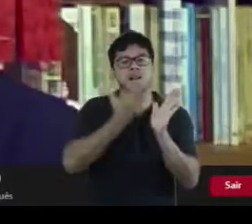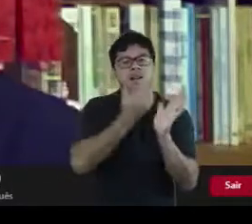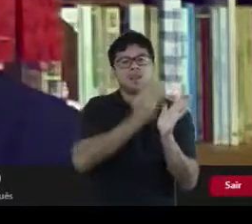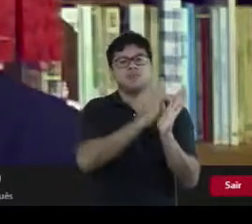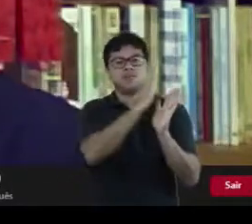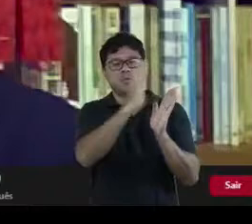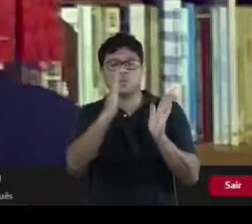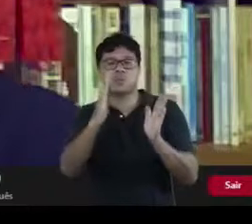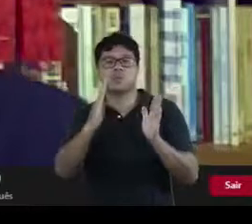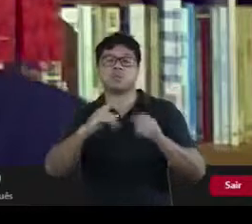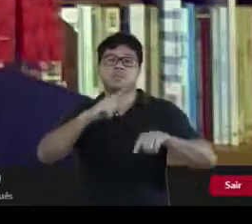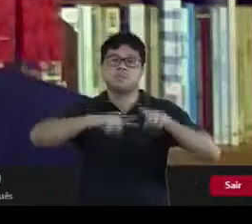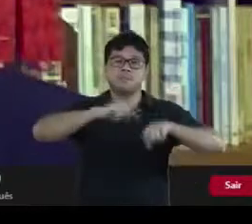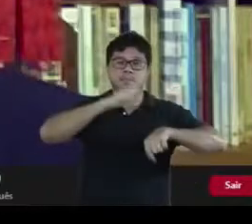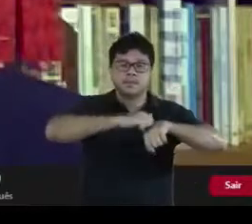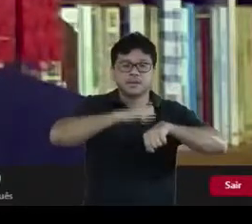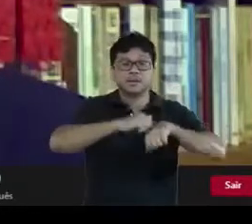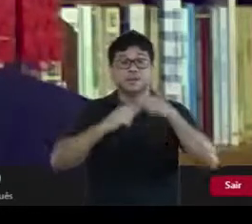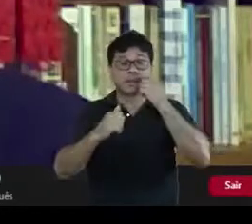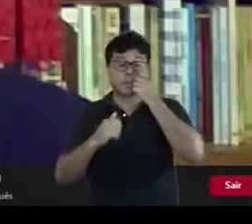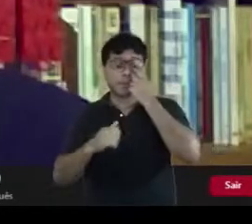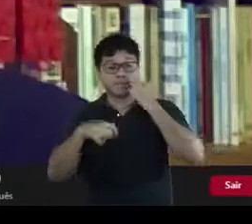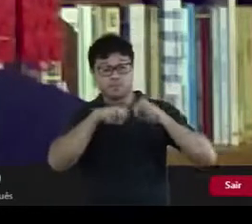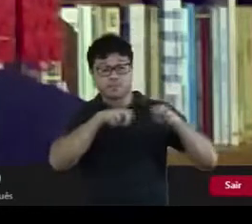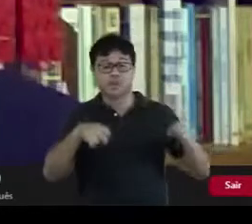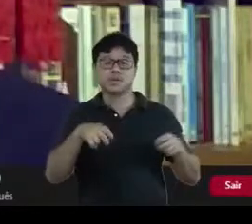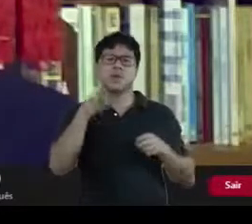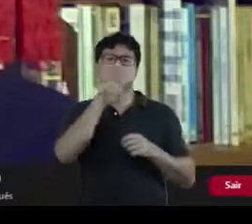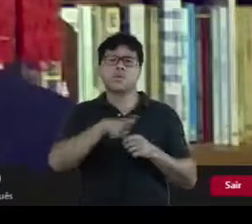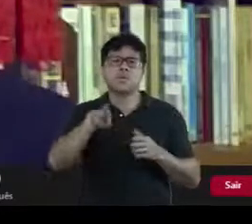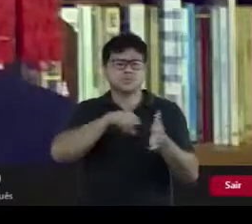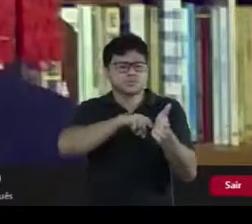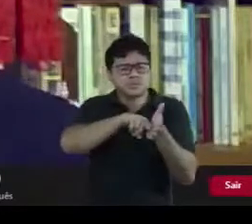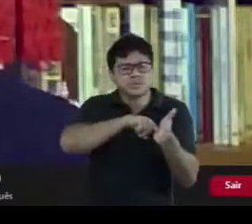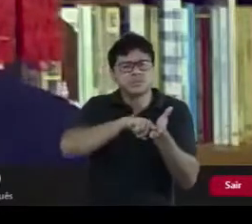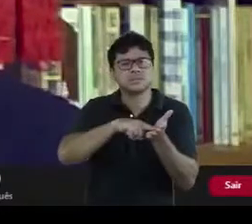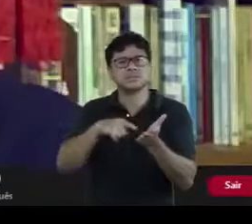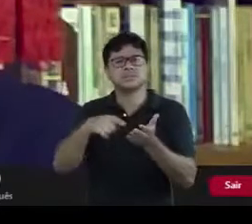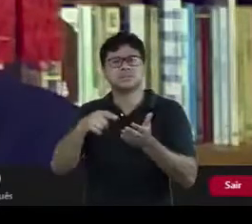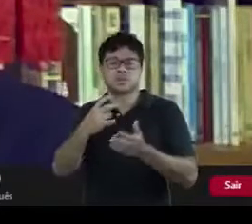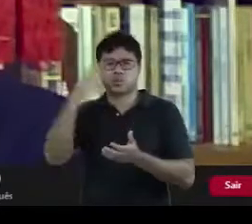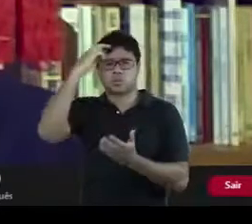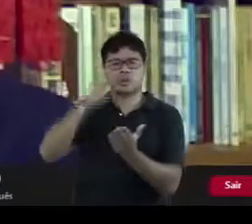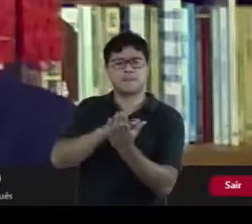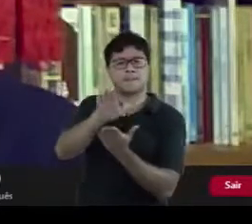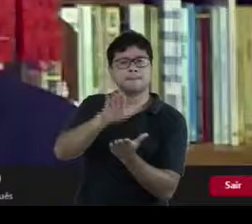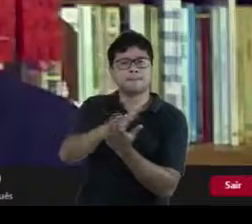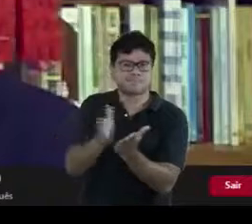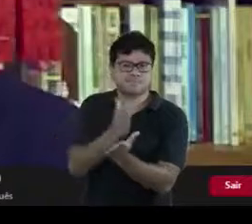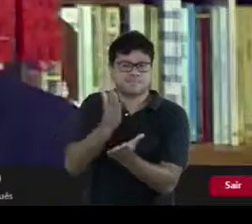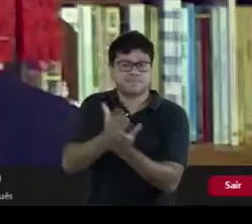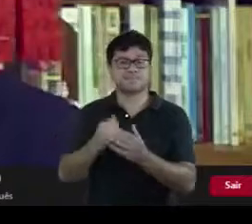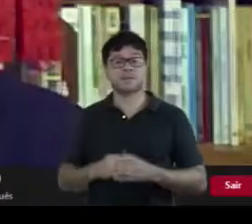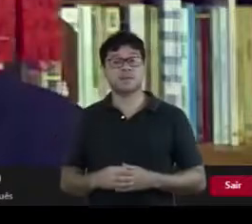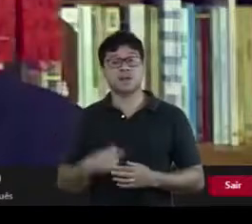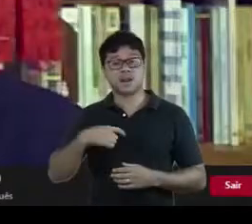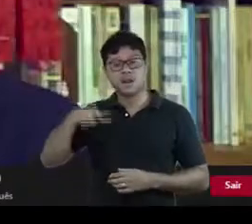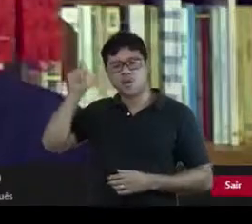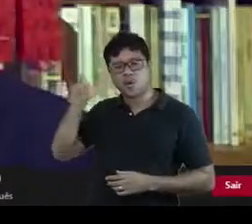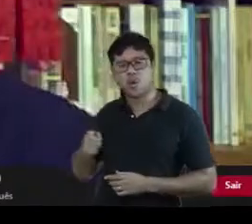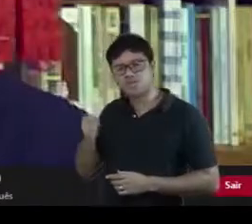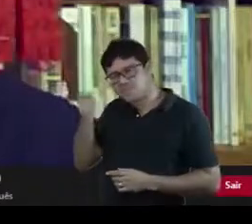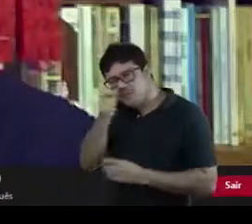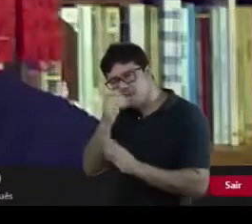pensar nos usos destas orientações para a pesquisa da cultura impressa, vou lançar mão de um detetive para